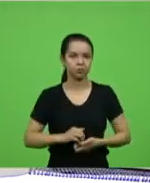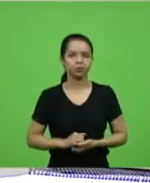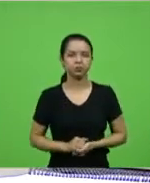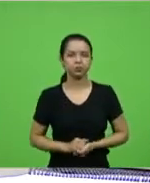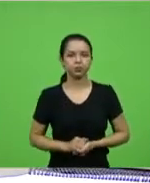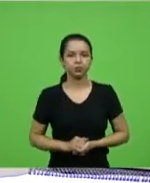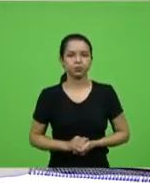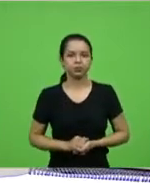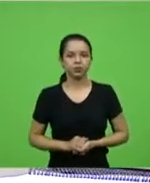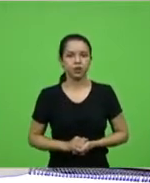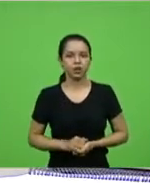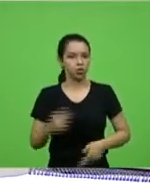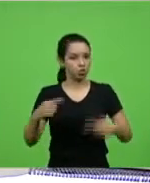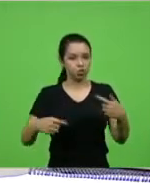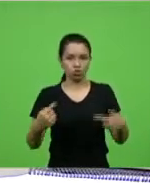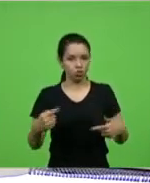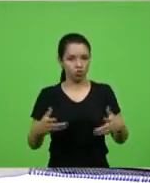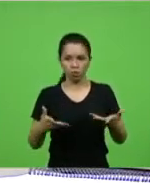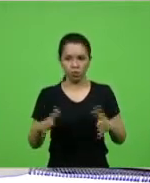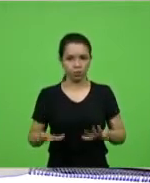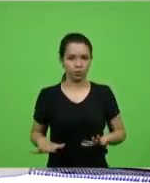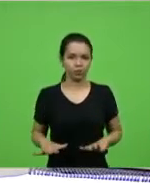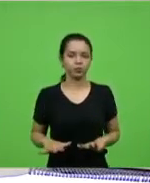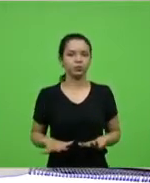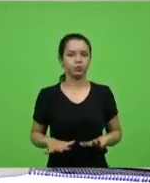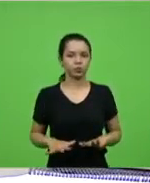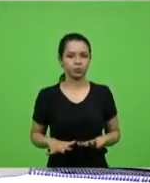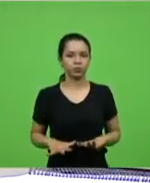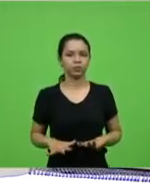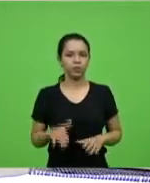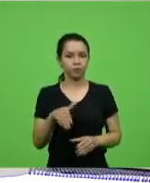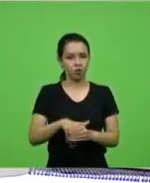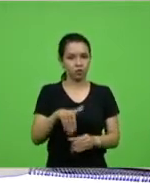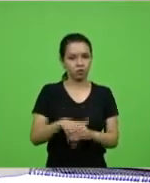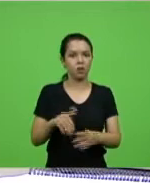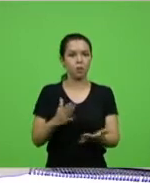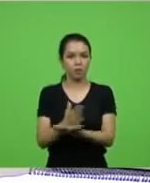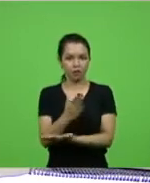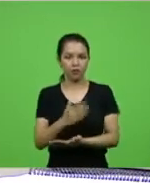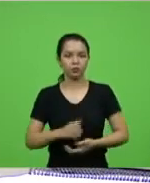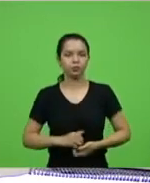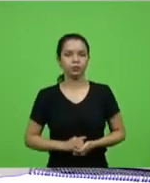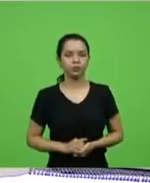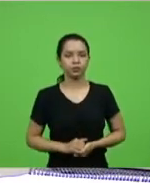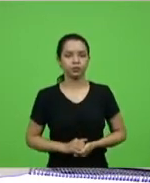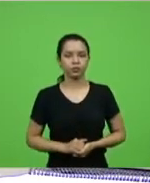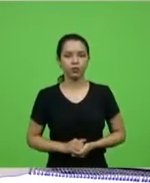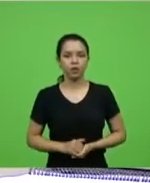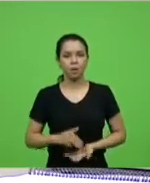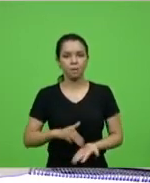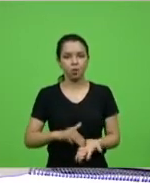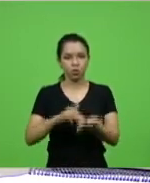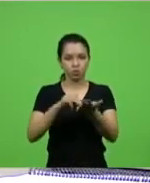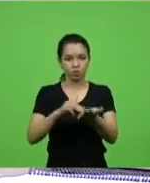não havendo quem queira discutir, em votação, aprovado. Moção de número 133,